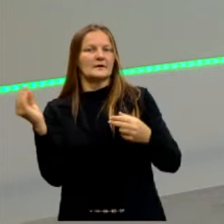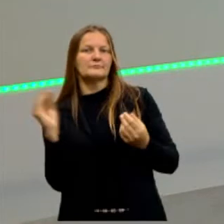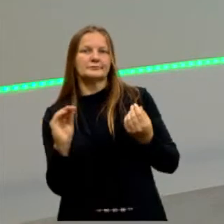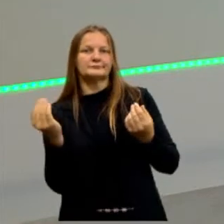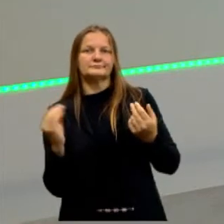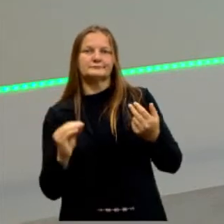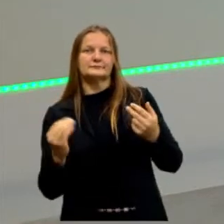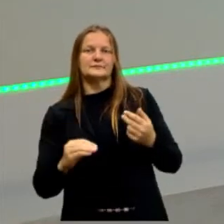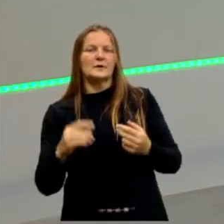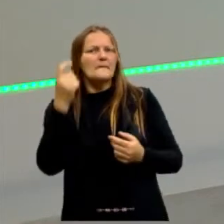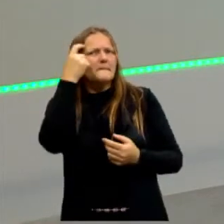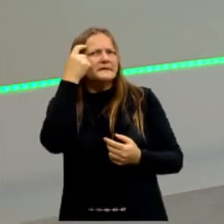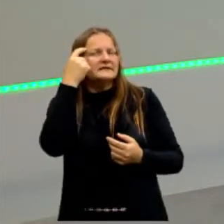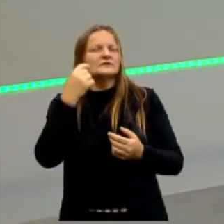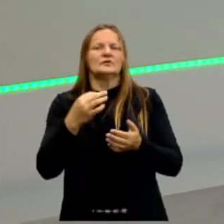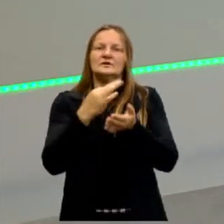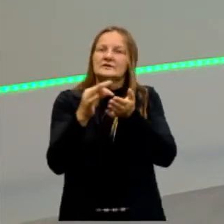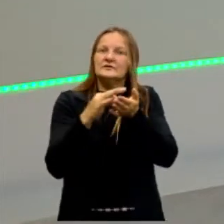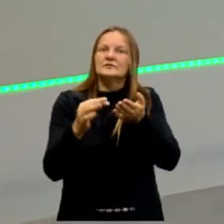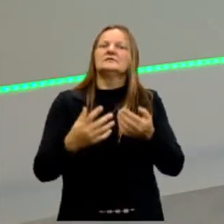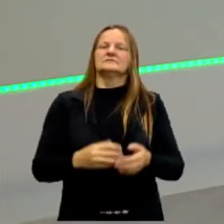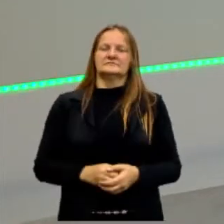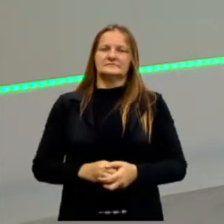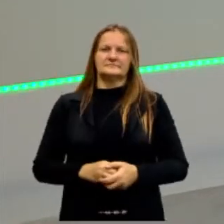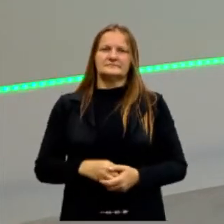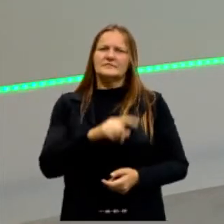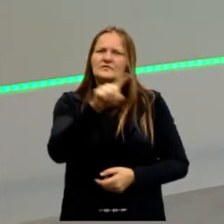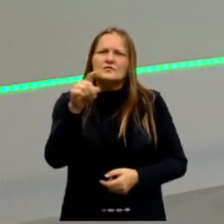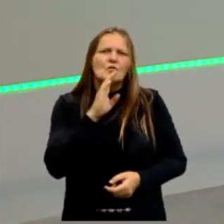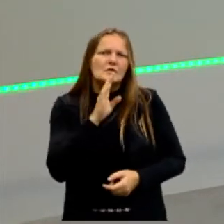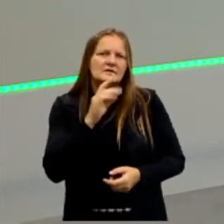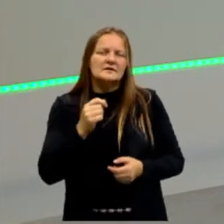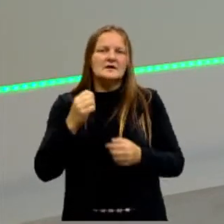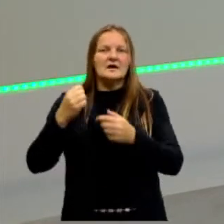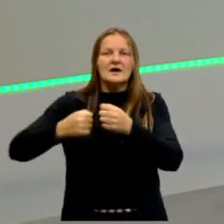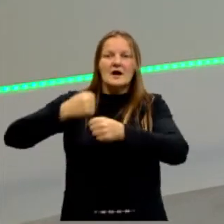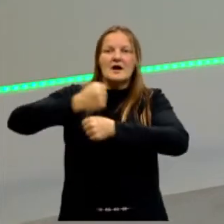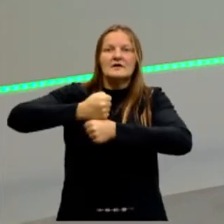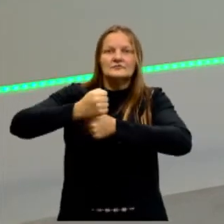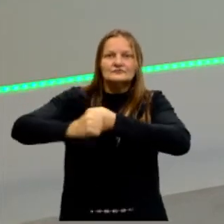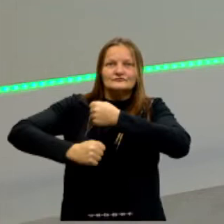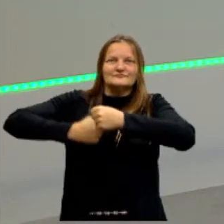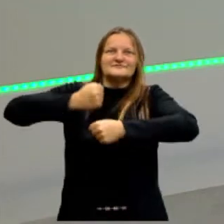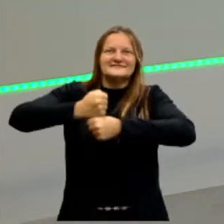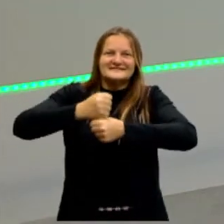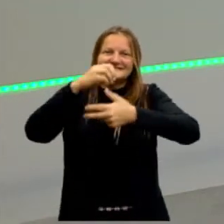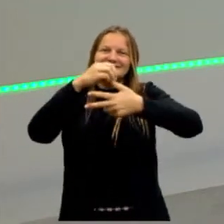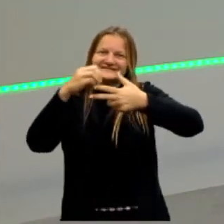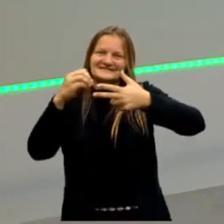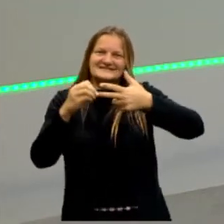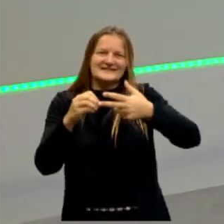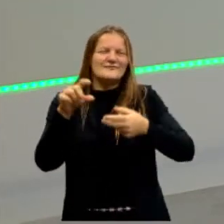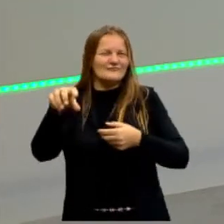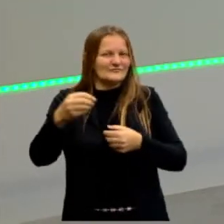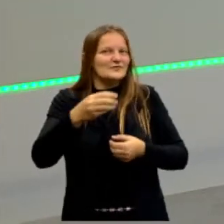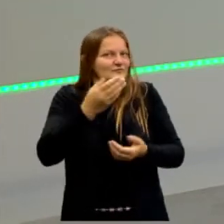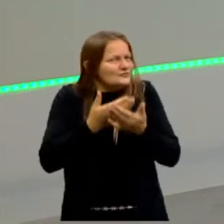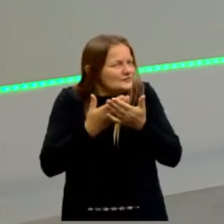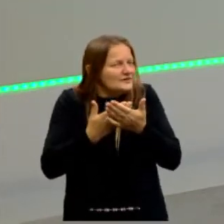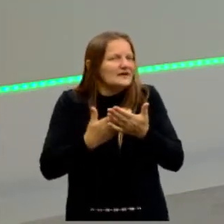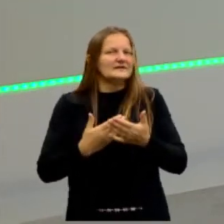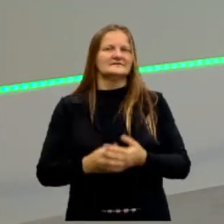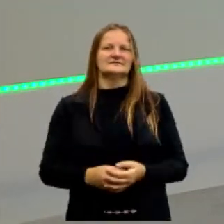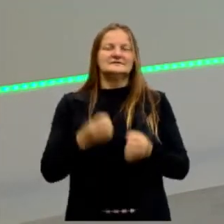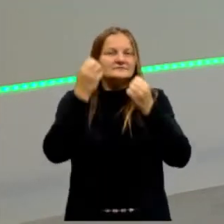no Enem, lá um outro pensador, certo? Então, de ano em ano, aparece no Enem, esses caras, vamos pegar um pouco deles aí,